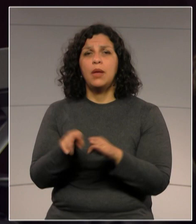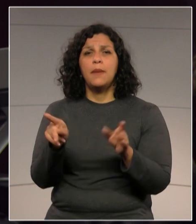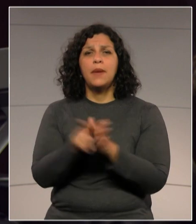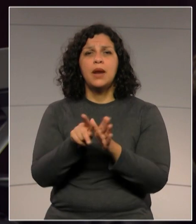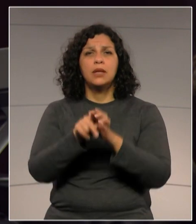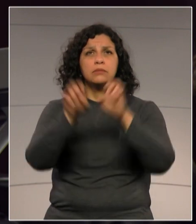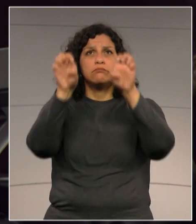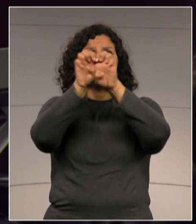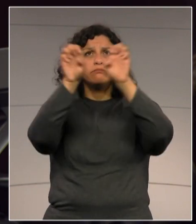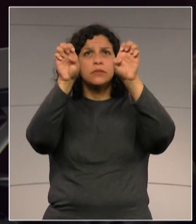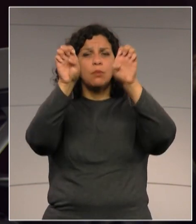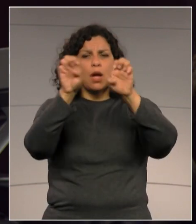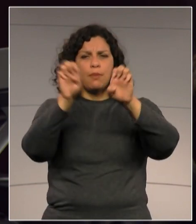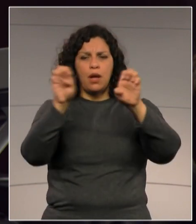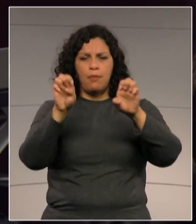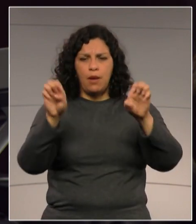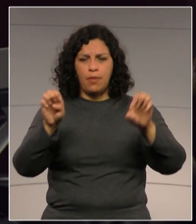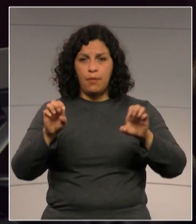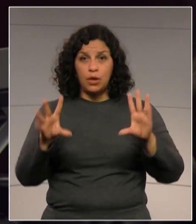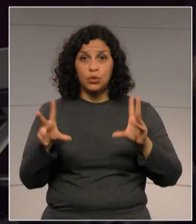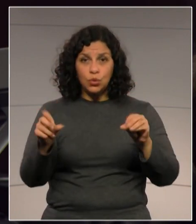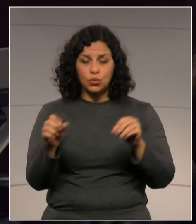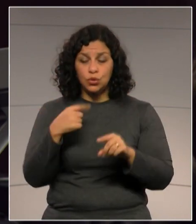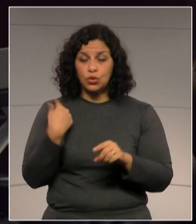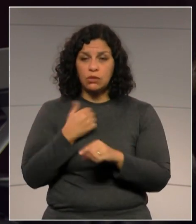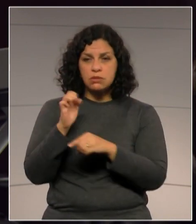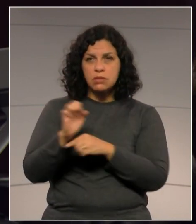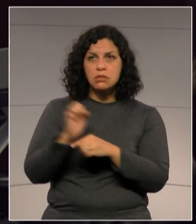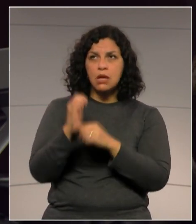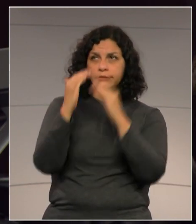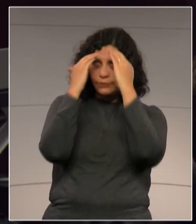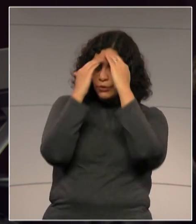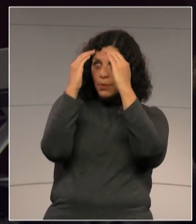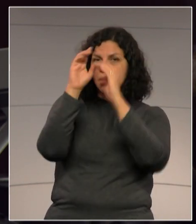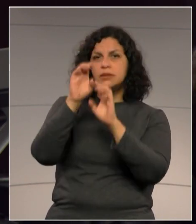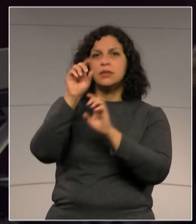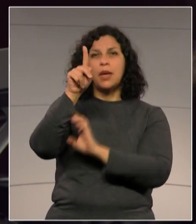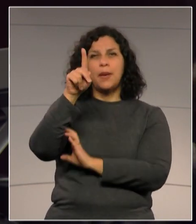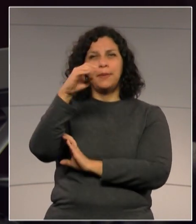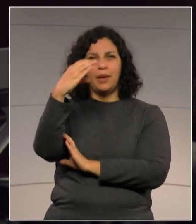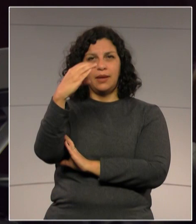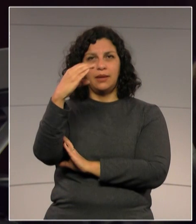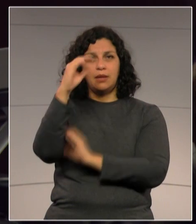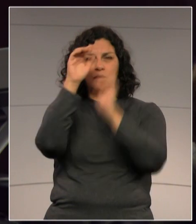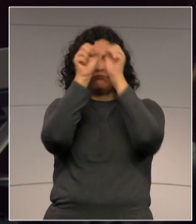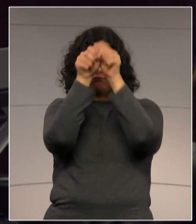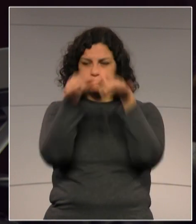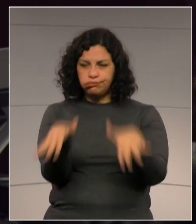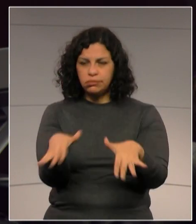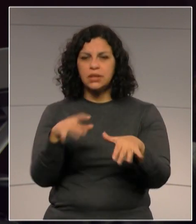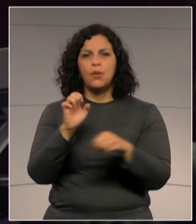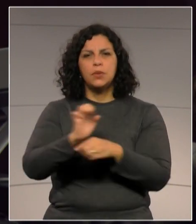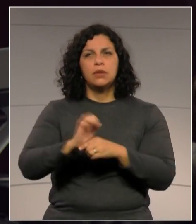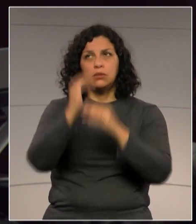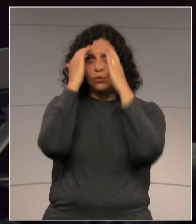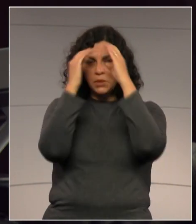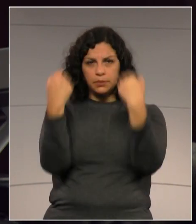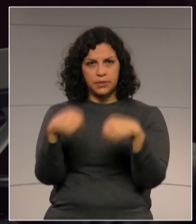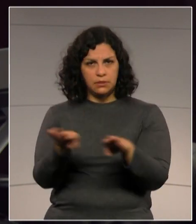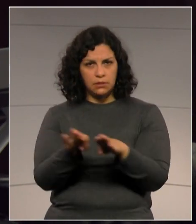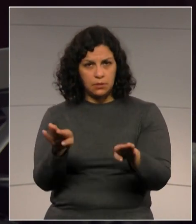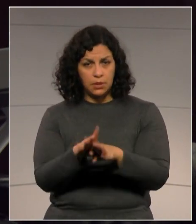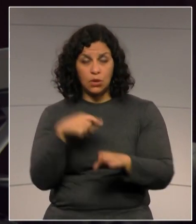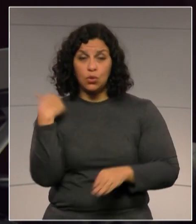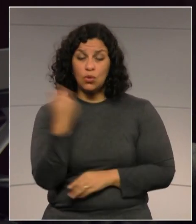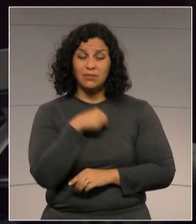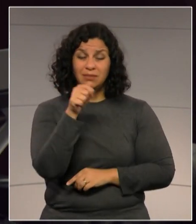estrutura obrigando os Estados a caminharem de acordo com esta PEC também. Então, veja bem, senhor, que nós estamos com